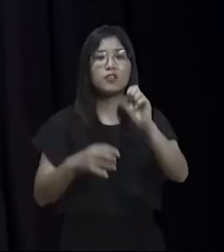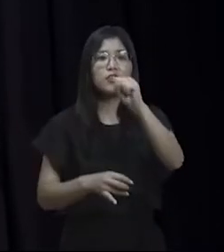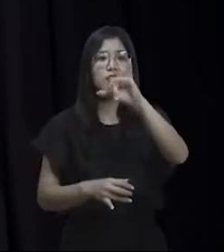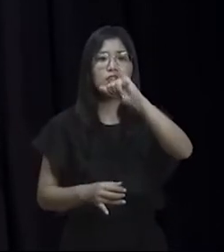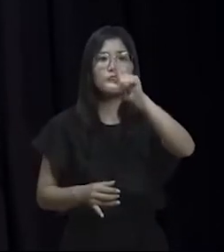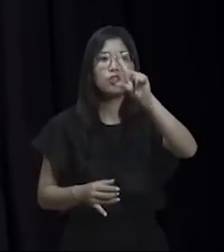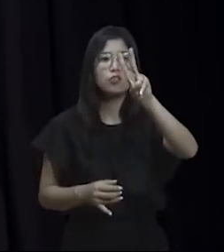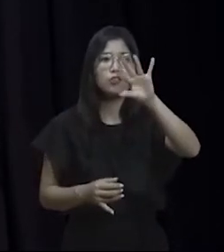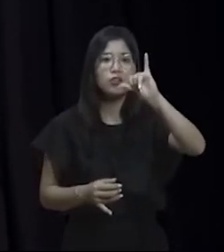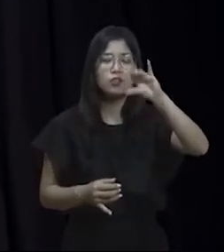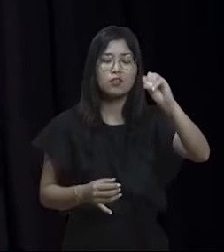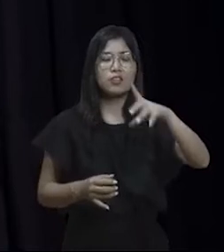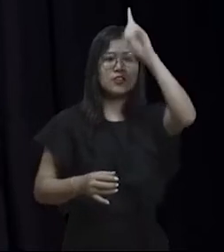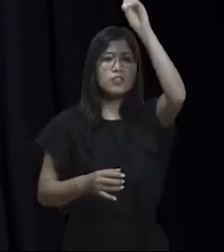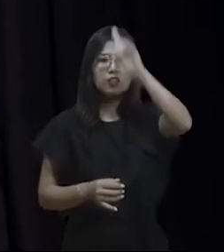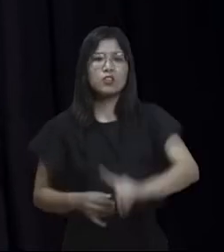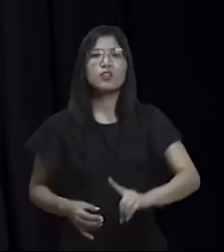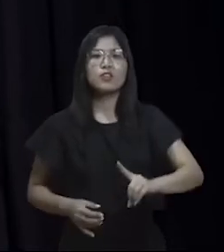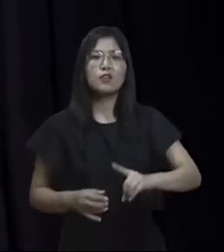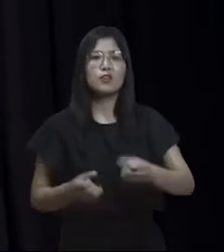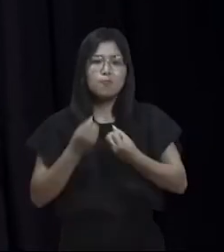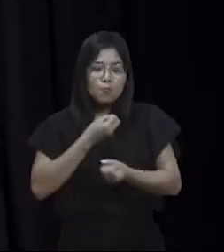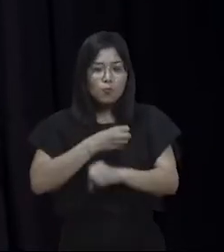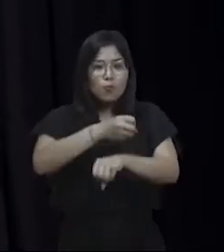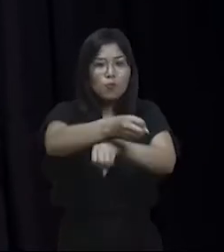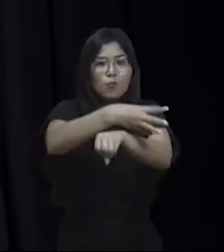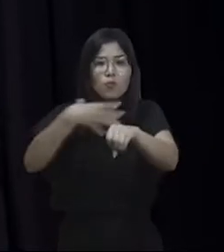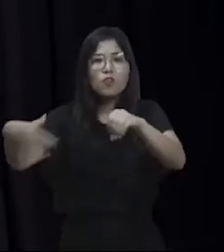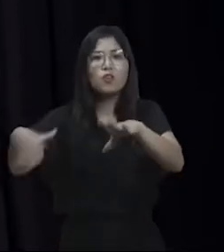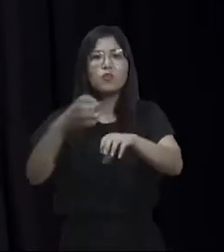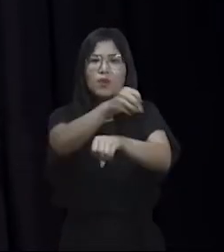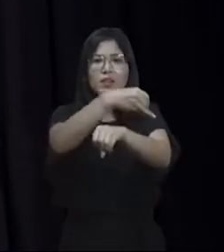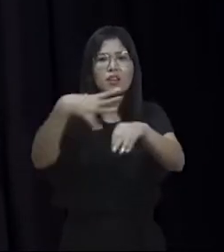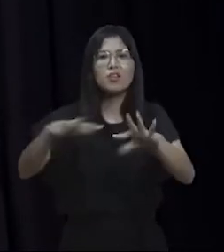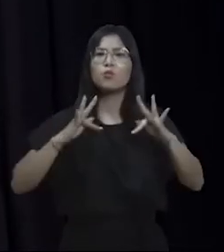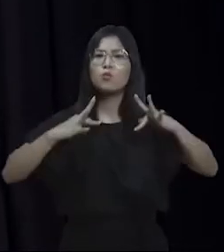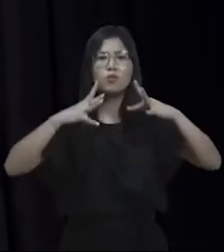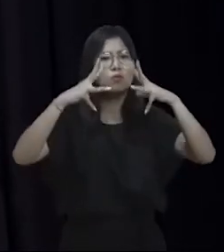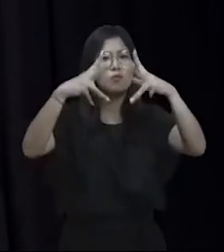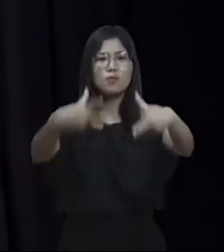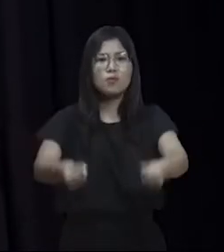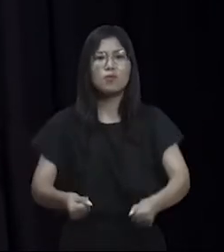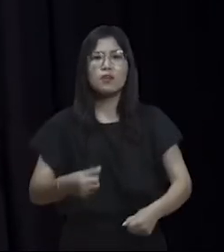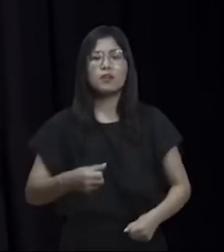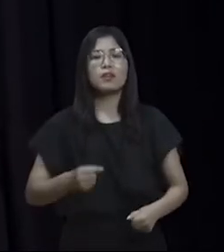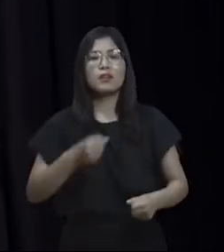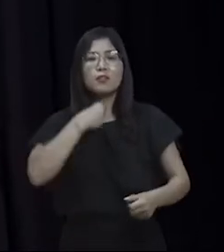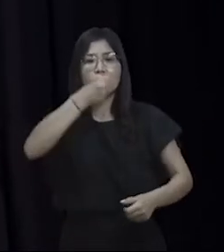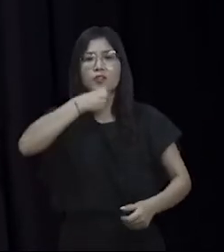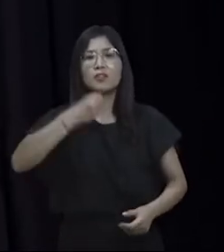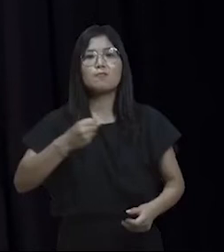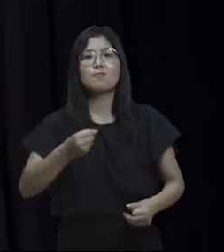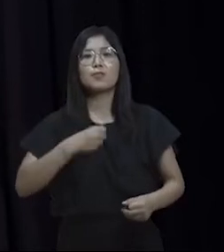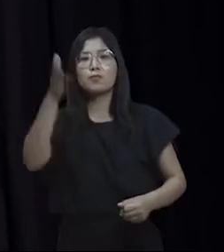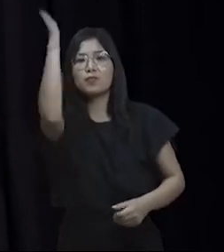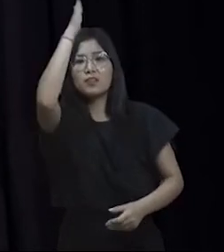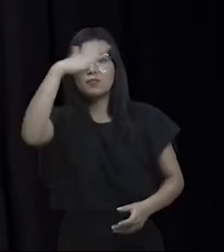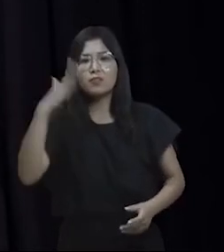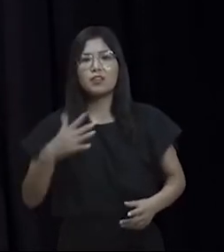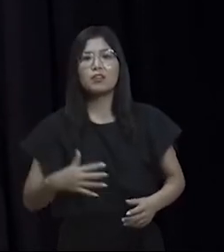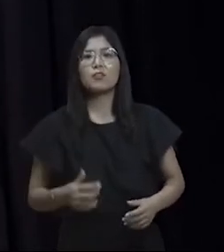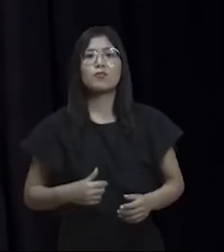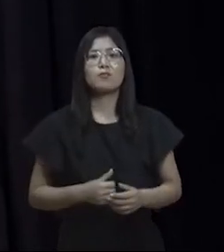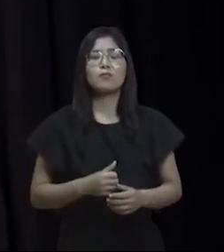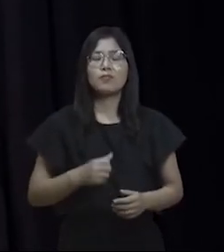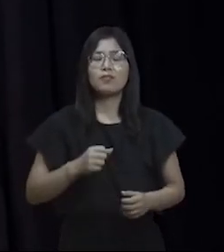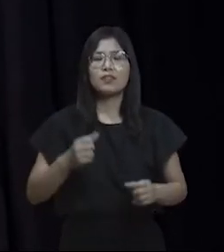o direito de poder compartilhar com toda a imprensa. Porque se não fosse a imprensa brasileira, não haveria boa política. É